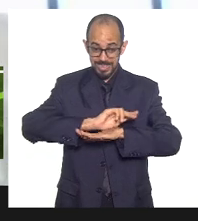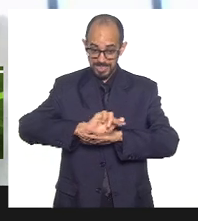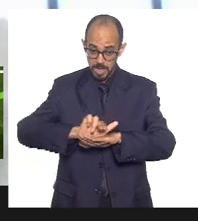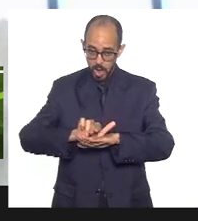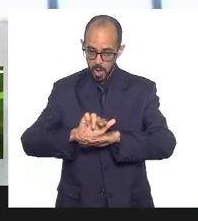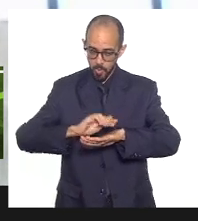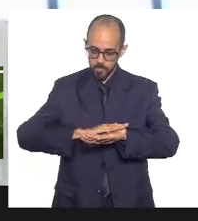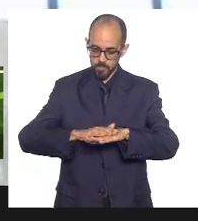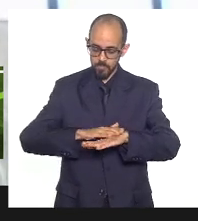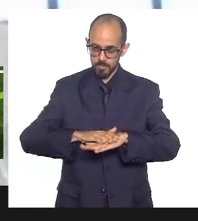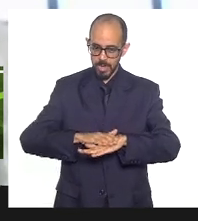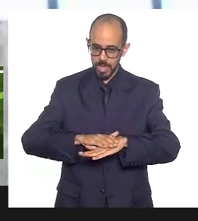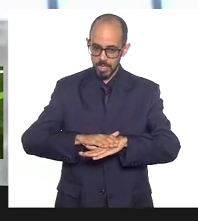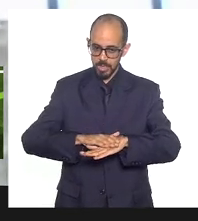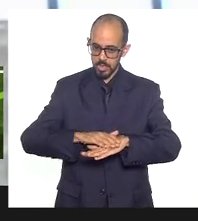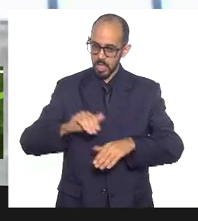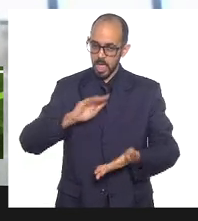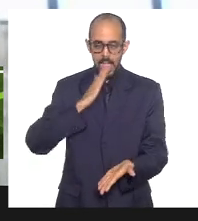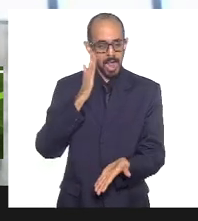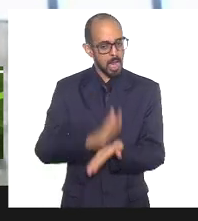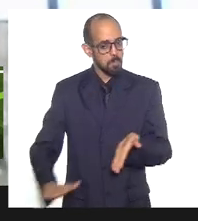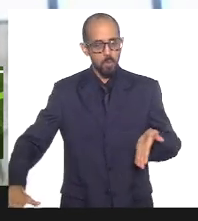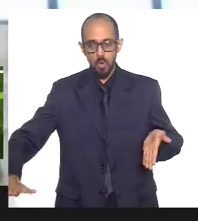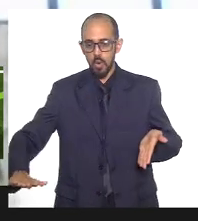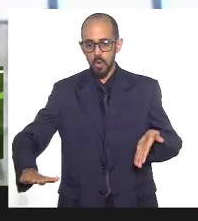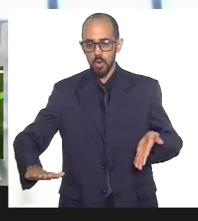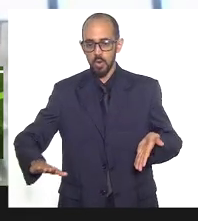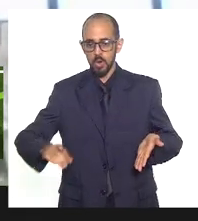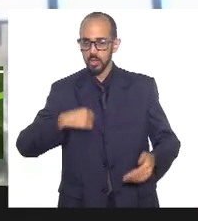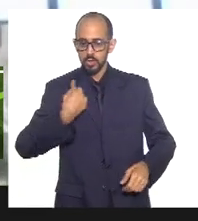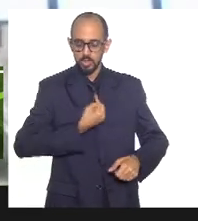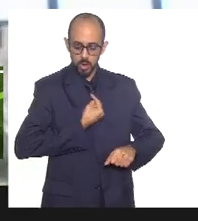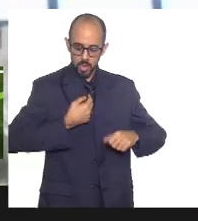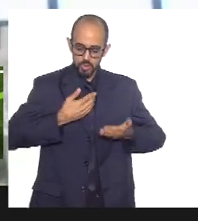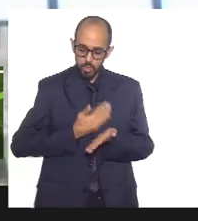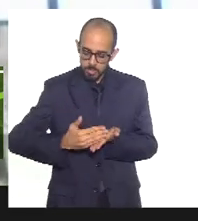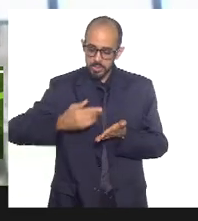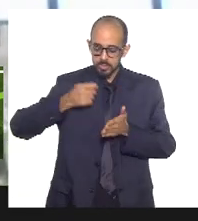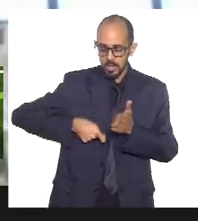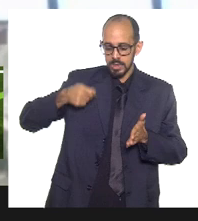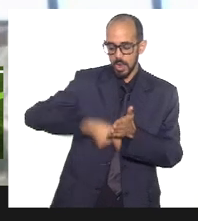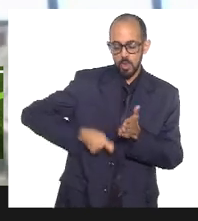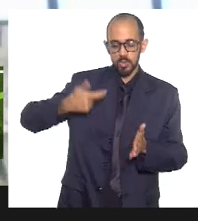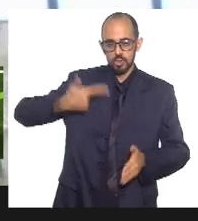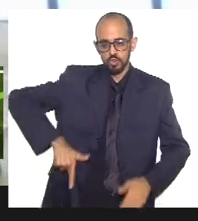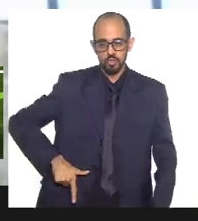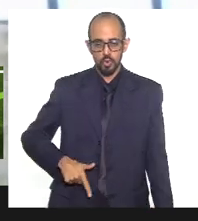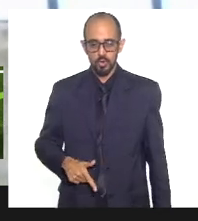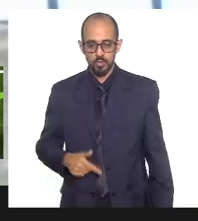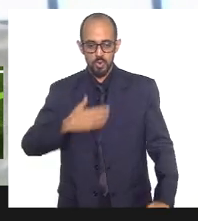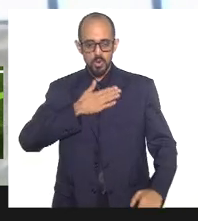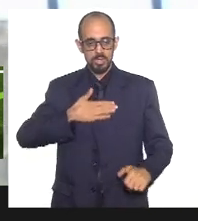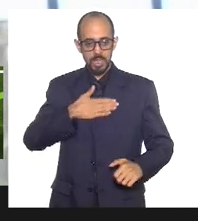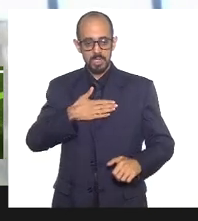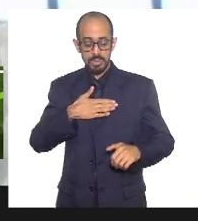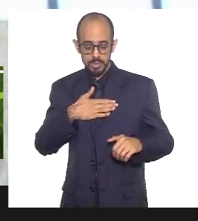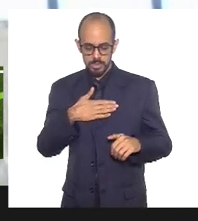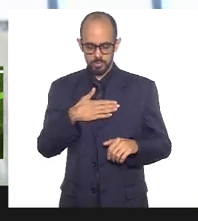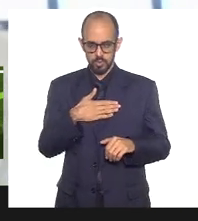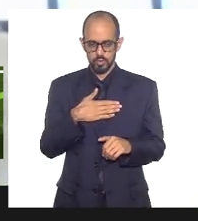Então, para nós, nós estamos na luta e recomeçando. e gostaríamos muito